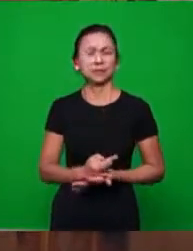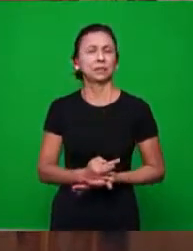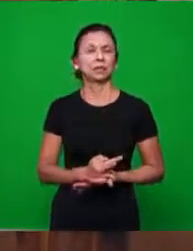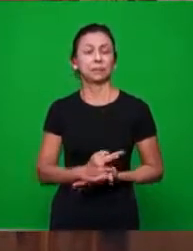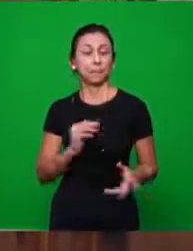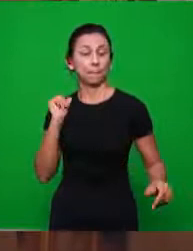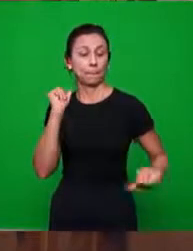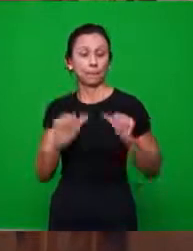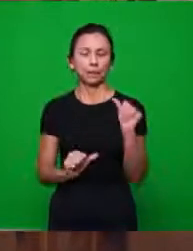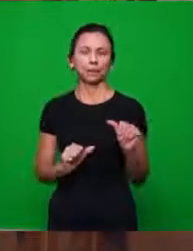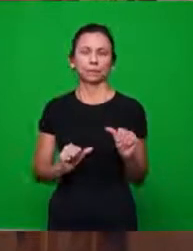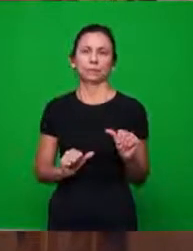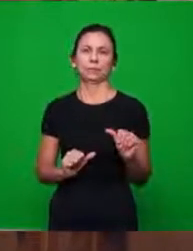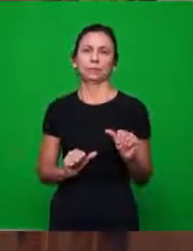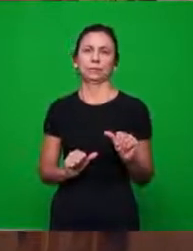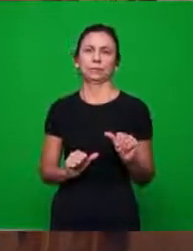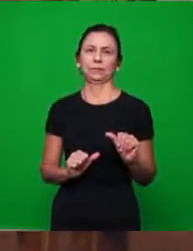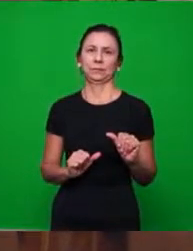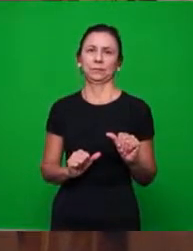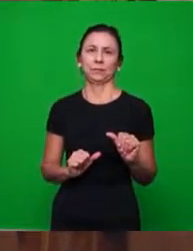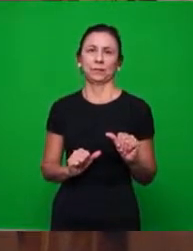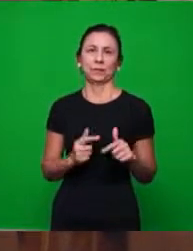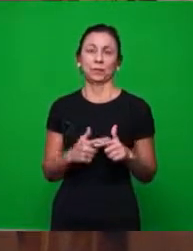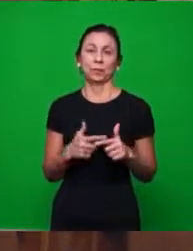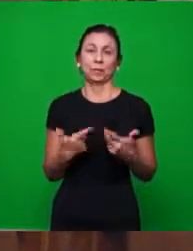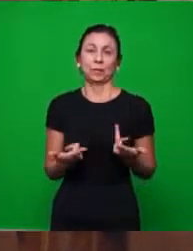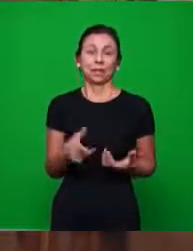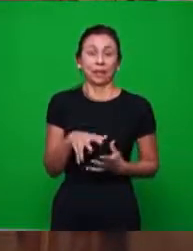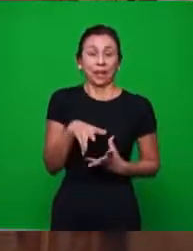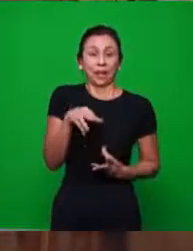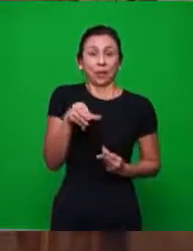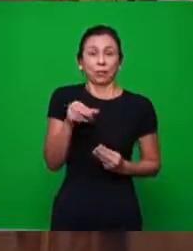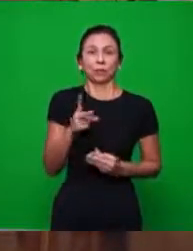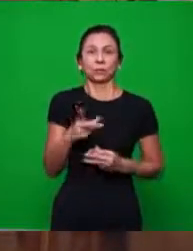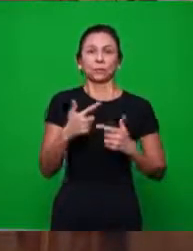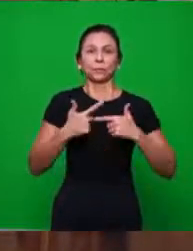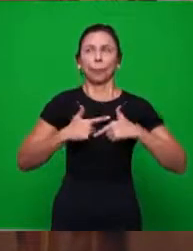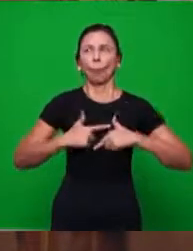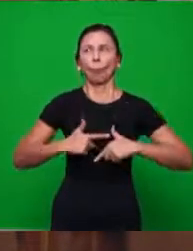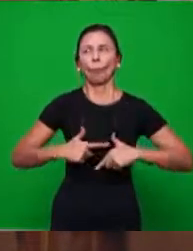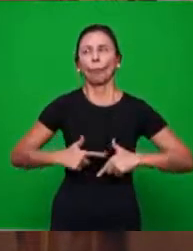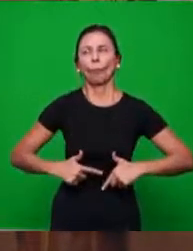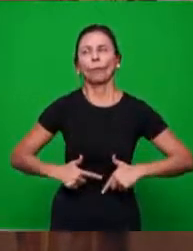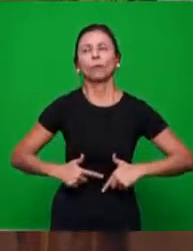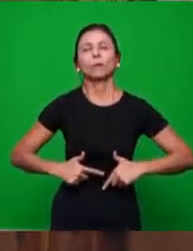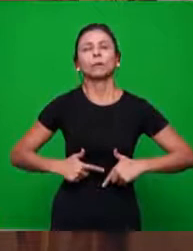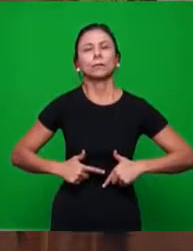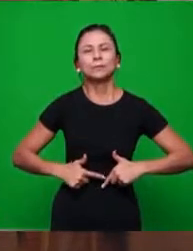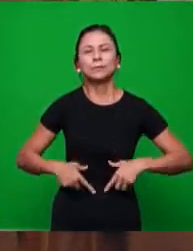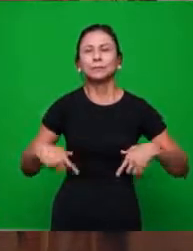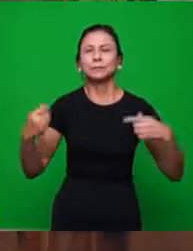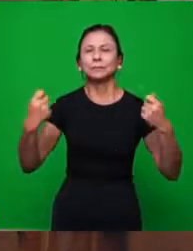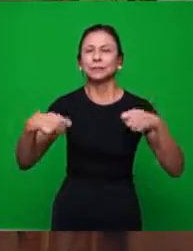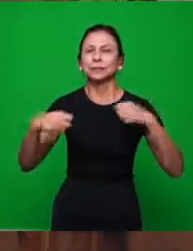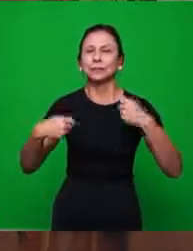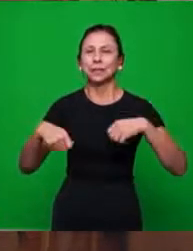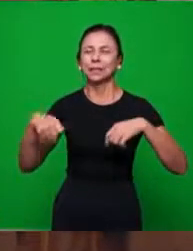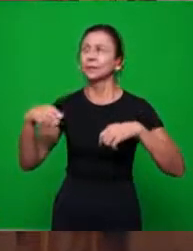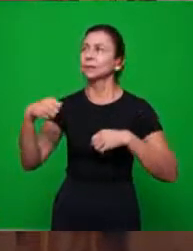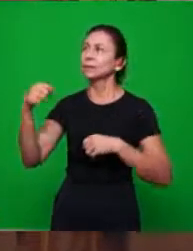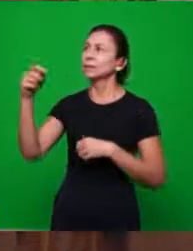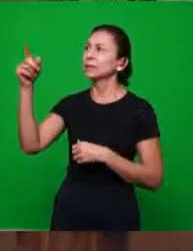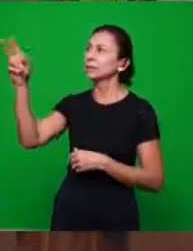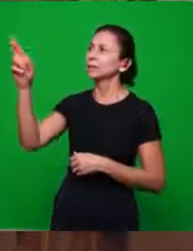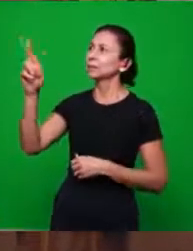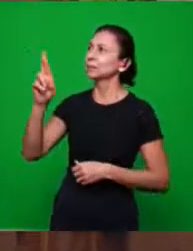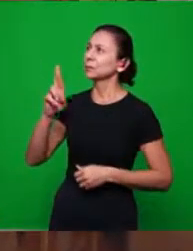lugar para a alma sedenta, para aqueles que precisavam de uma resposta de Deus